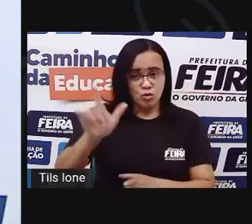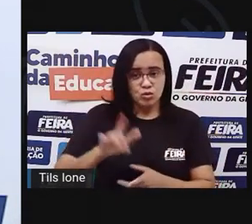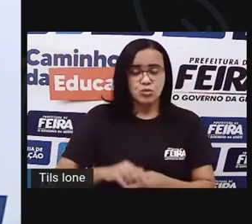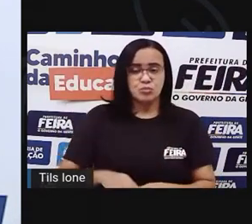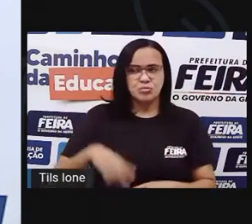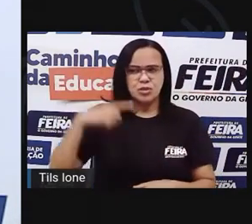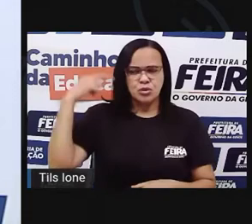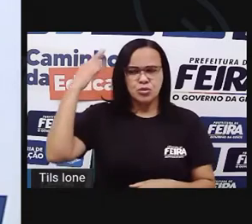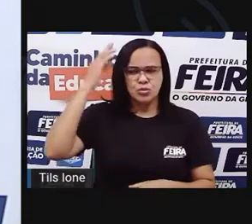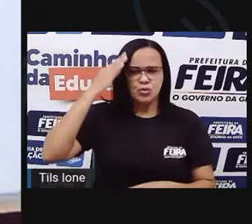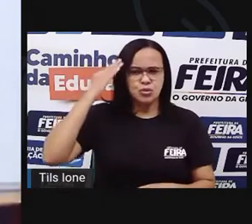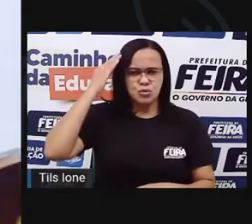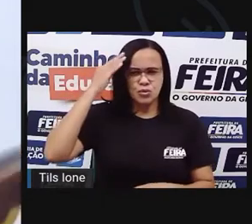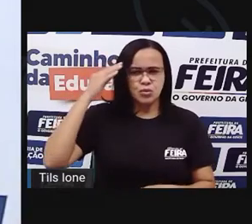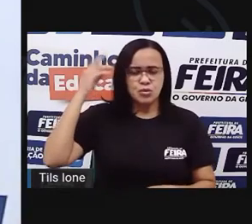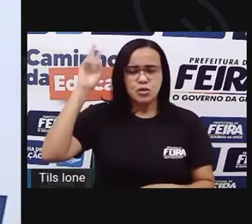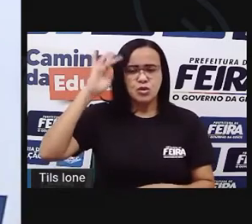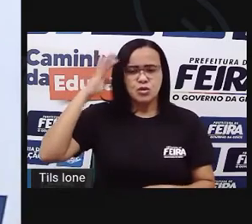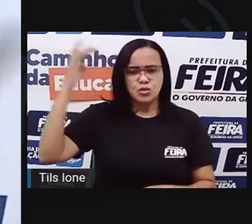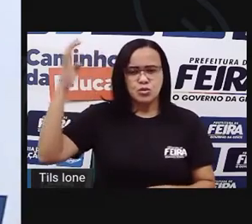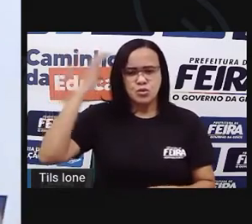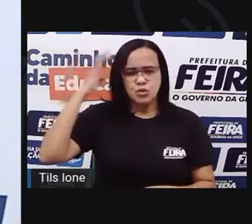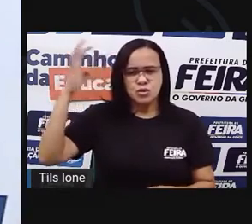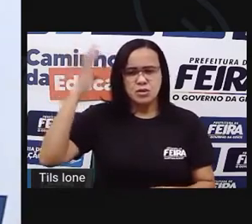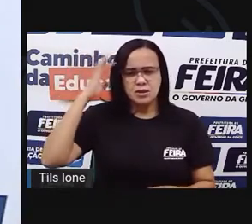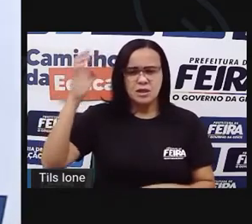apareceu com um laço de fita.